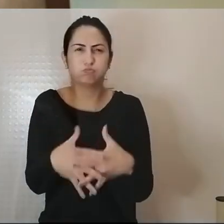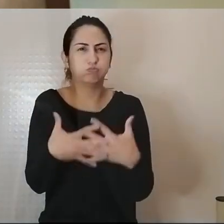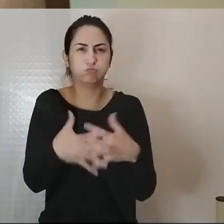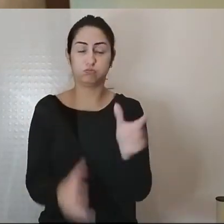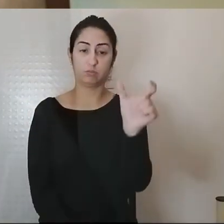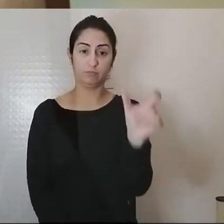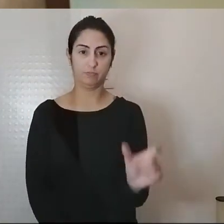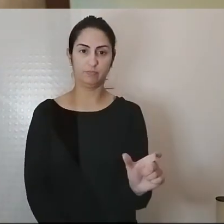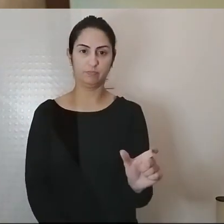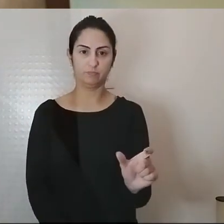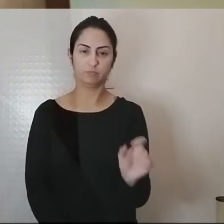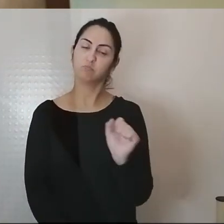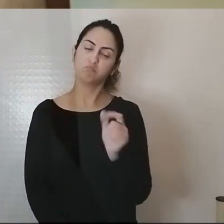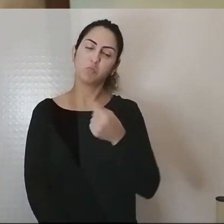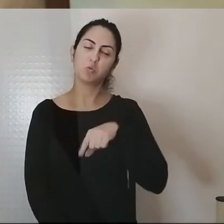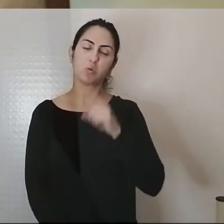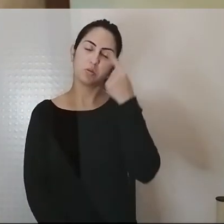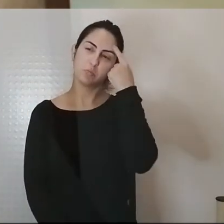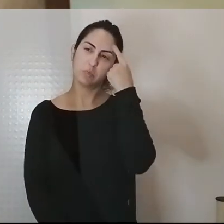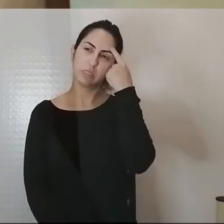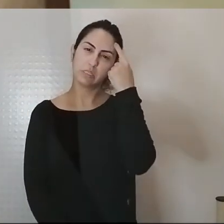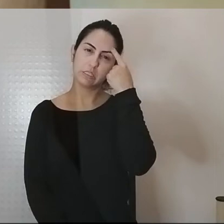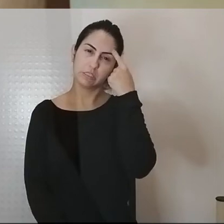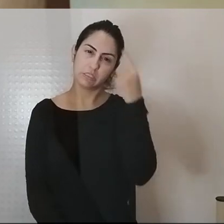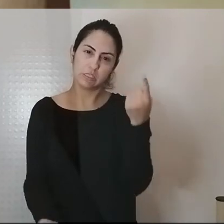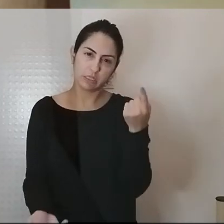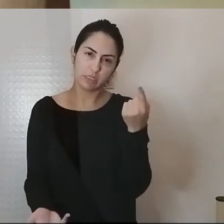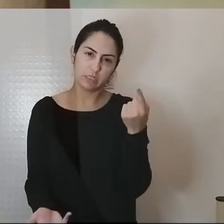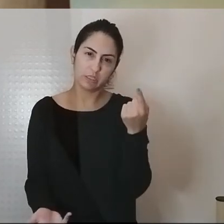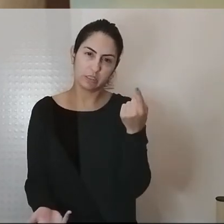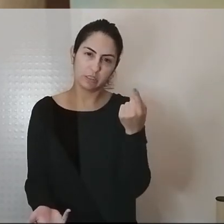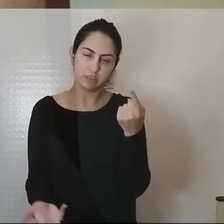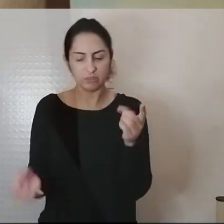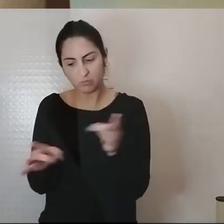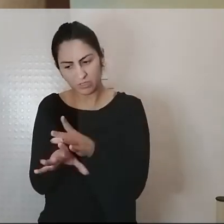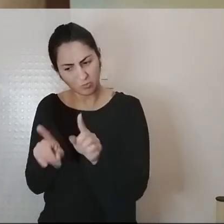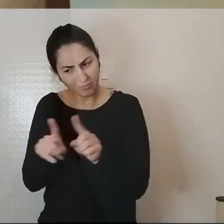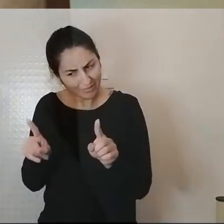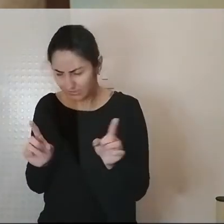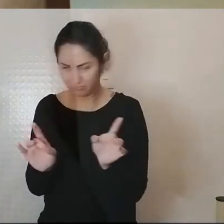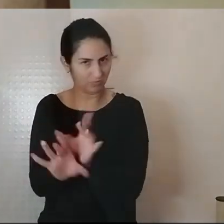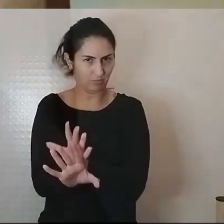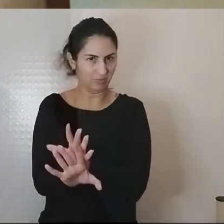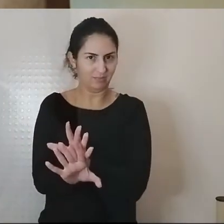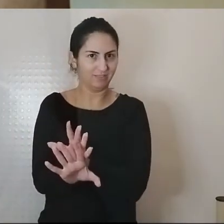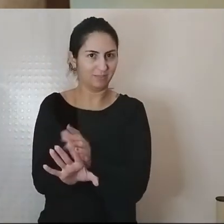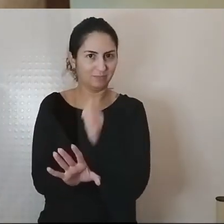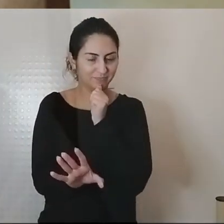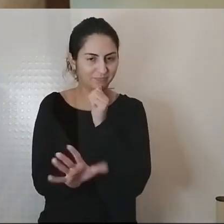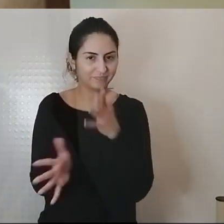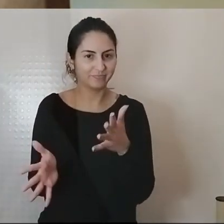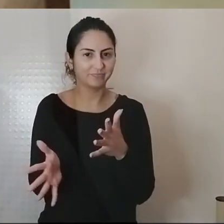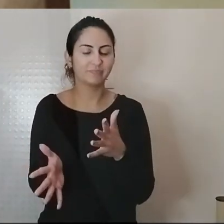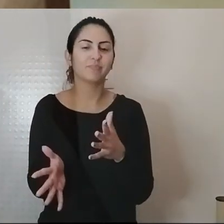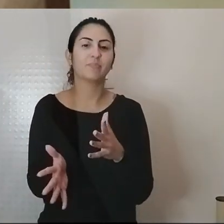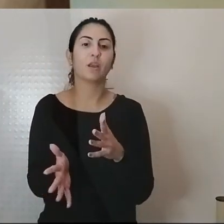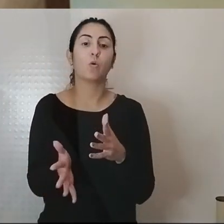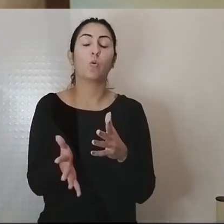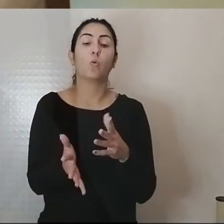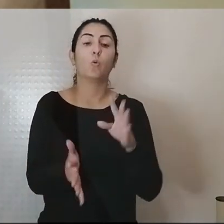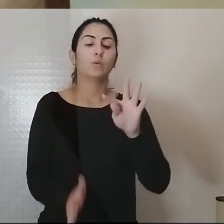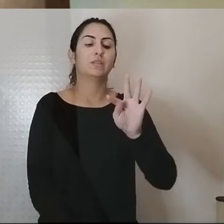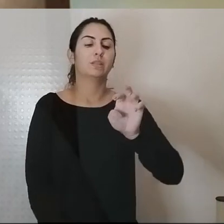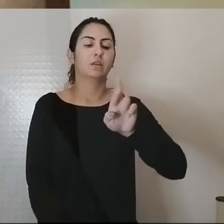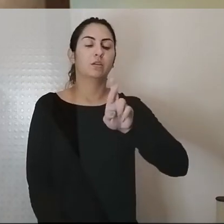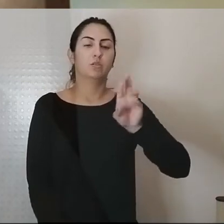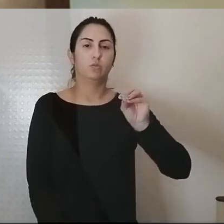algumas conclusões concluindo mas sem conclusões vamos dizer assim o terrorismo e a